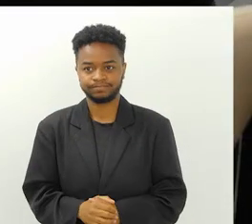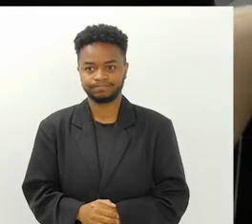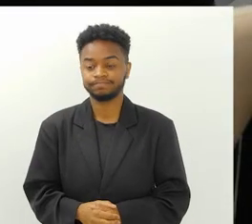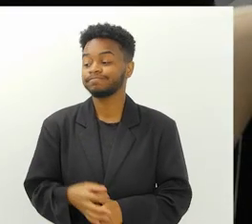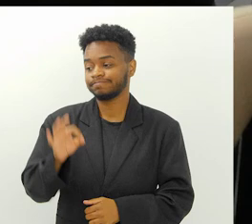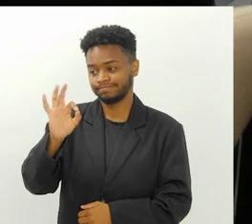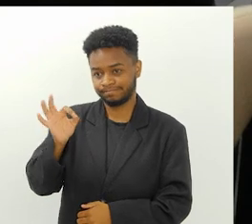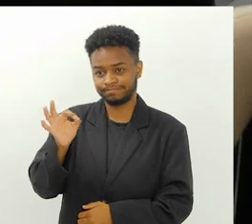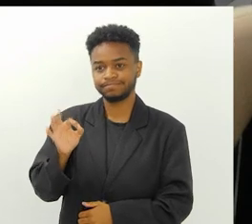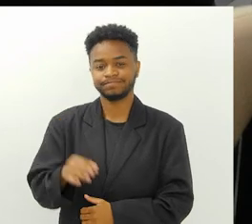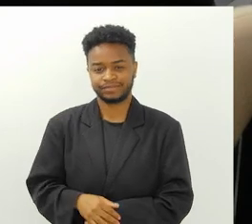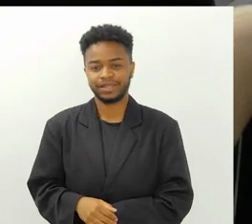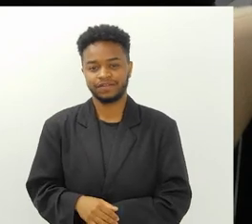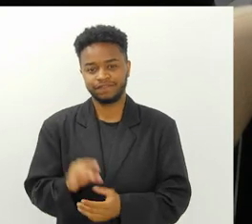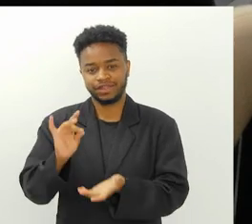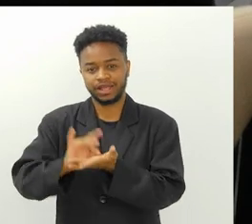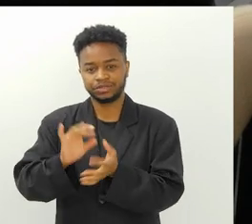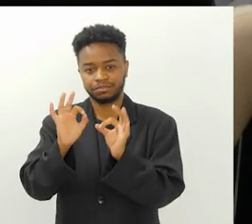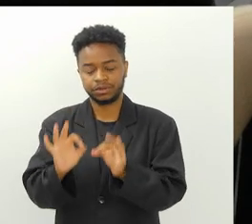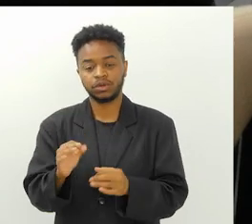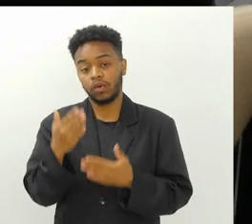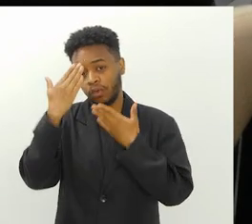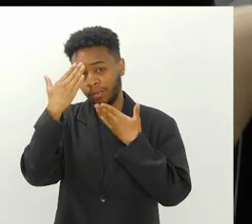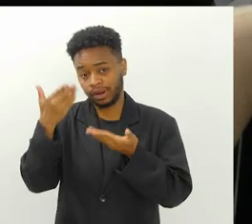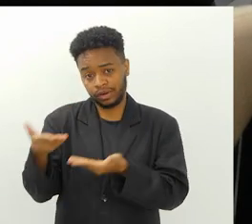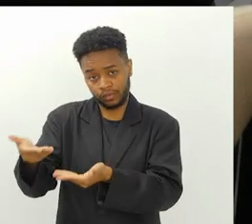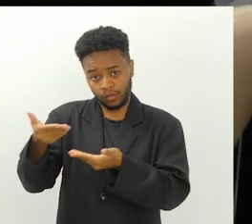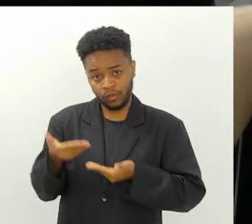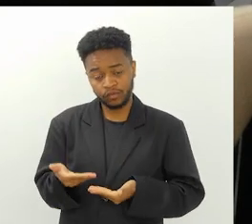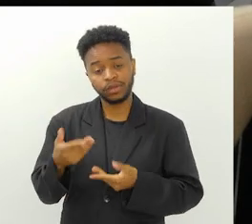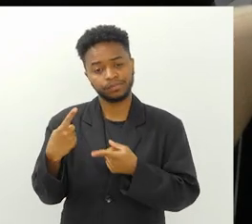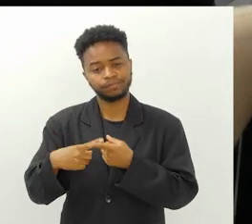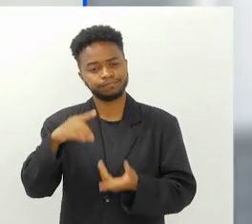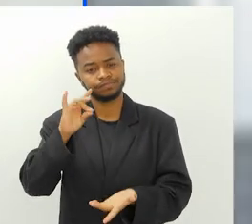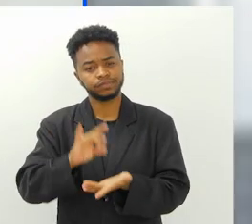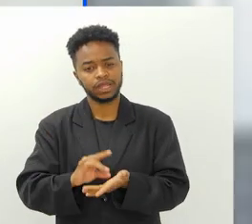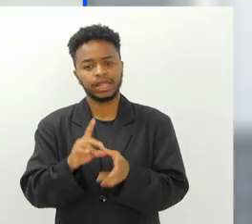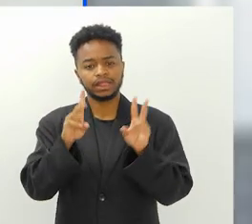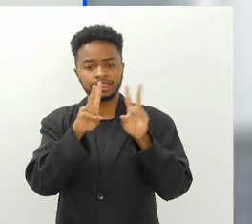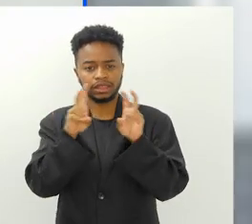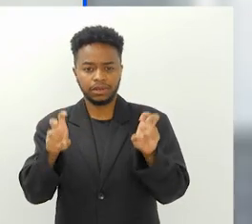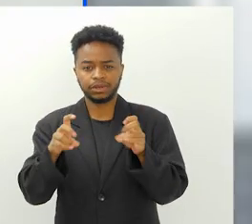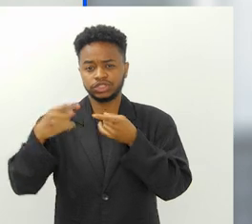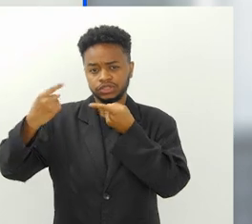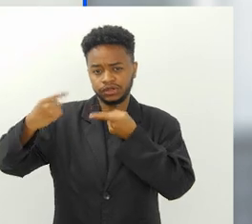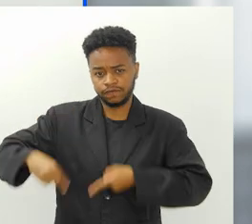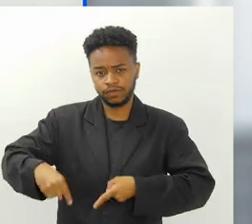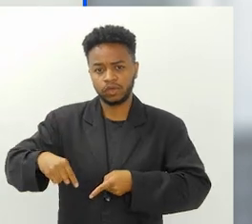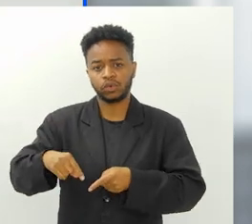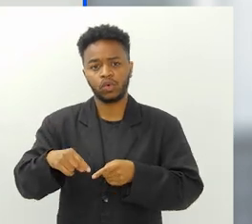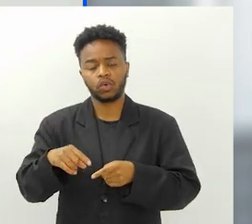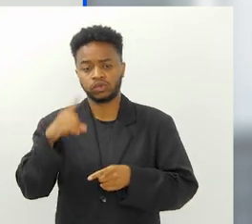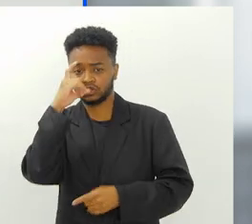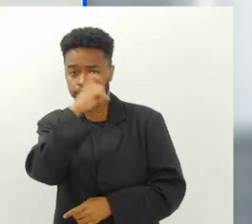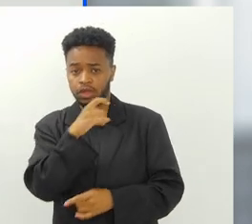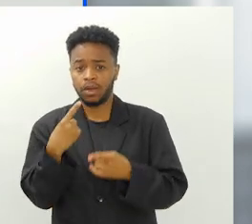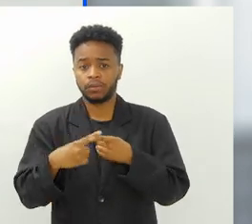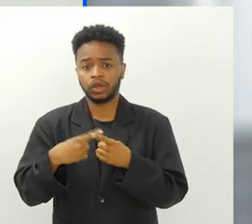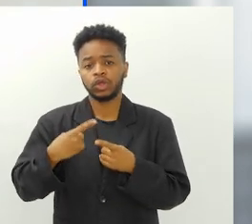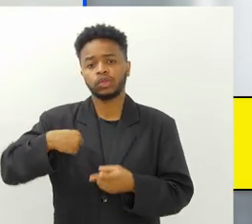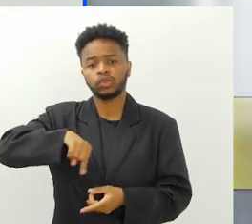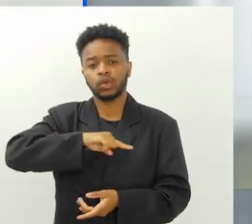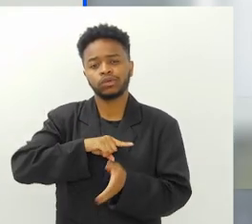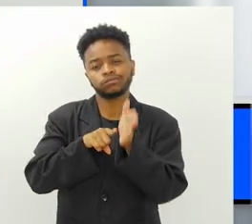Bem hipopéico, eu diria. Obrigada pelo espaço. Realmente, esse foi um estudo muito desafiador. Ele foi bem pioneiro na